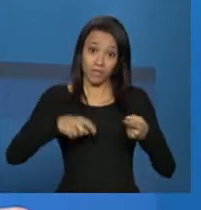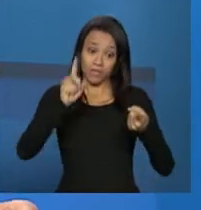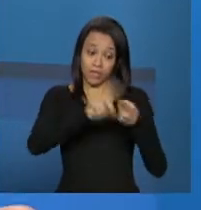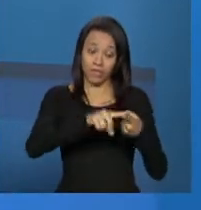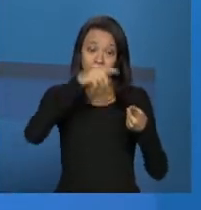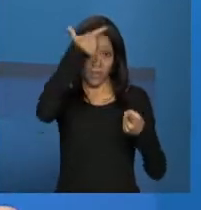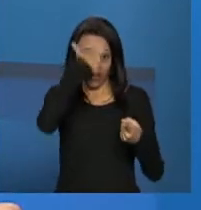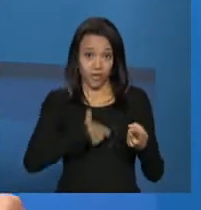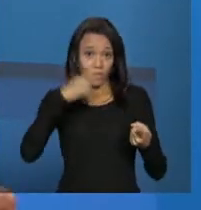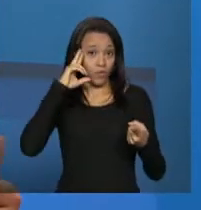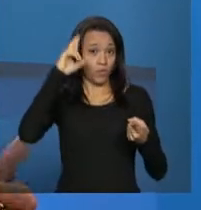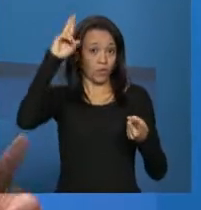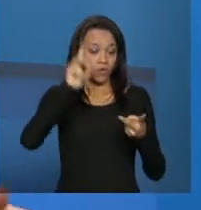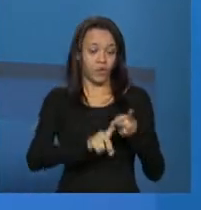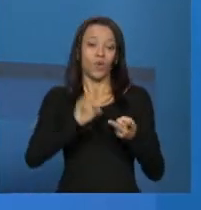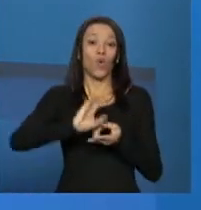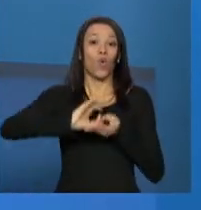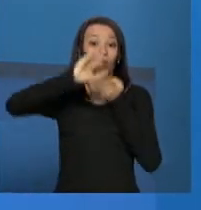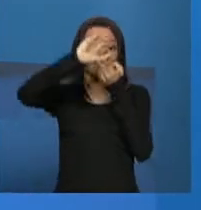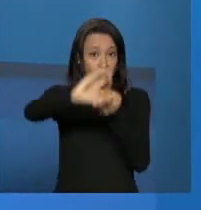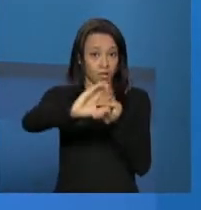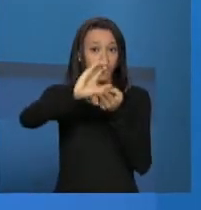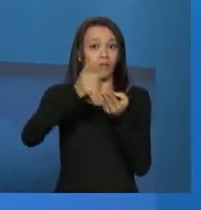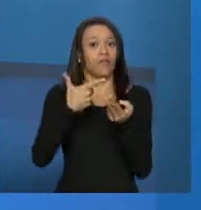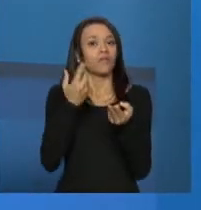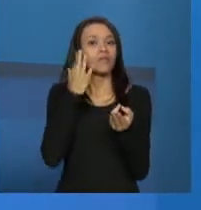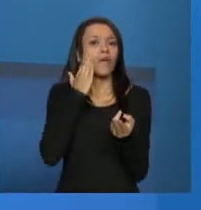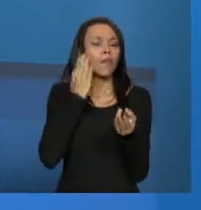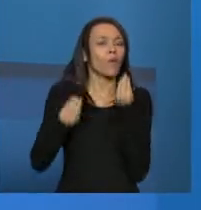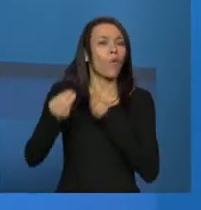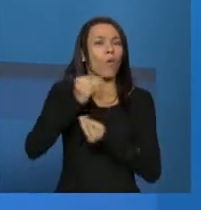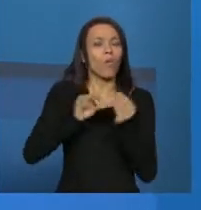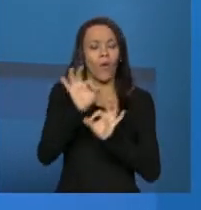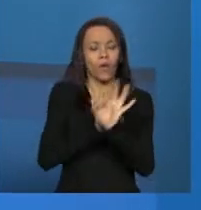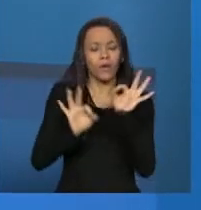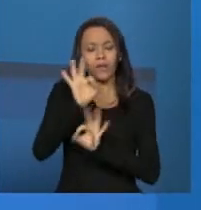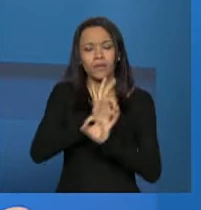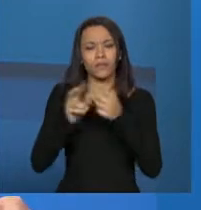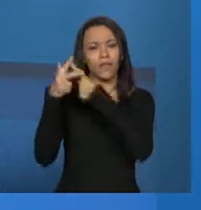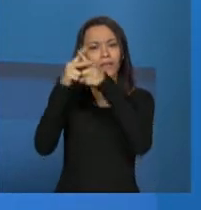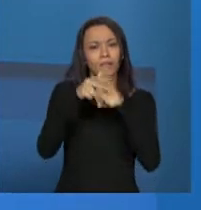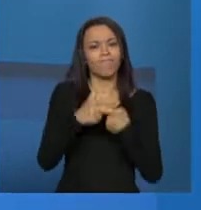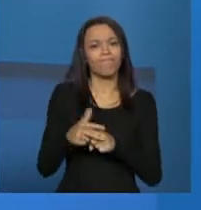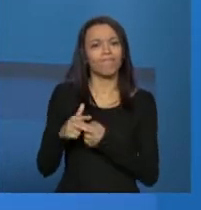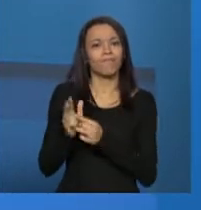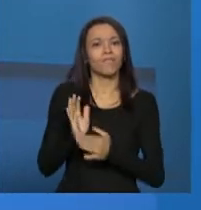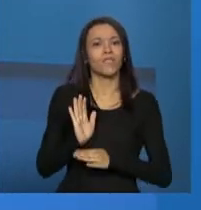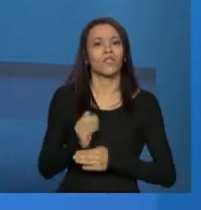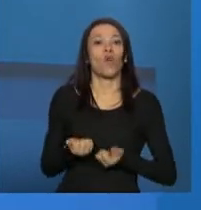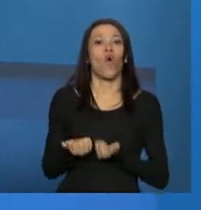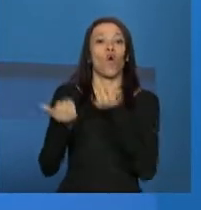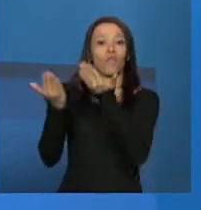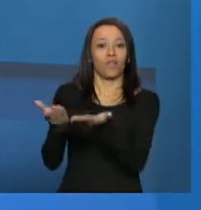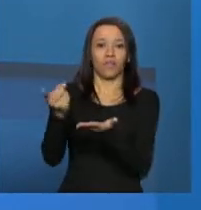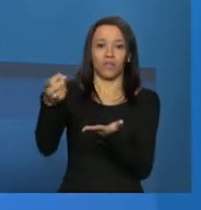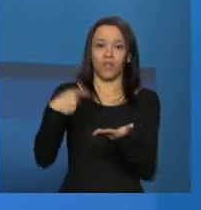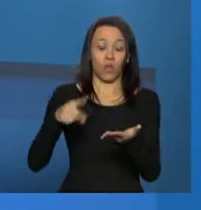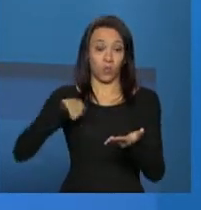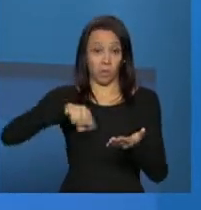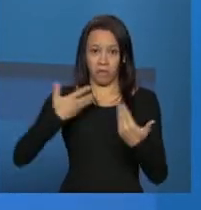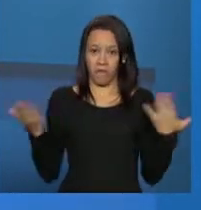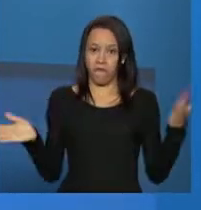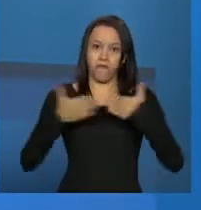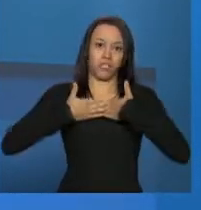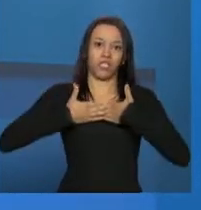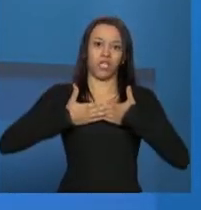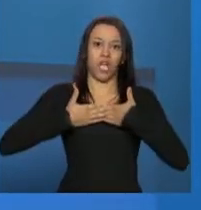conselho municipal, que se começa a pensar como que ele vai reordenar esse serviço e adequar esse serviço. A gente não quer serviço fechado, o cadastro não tem